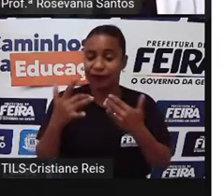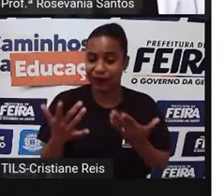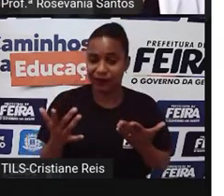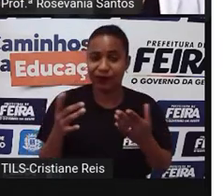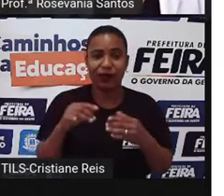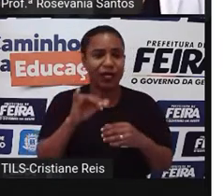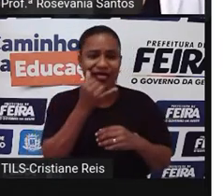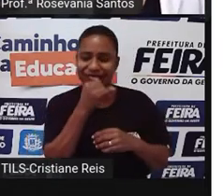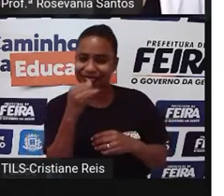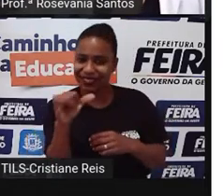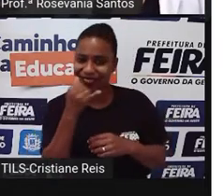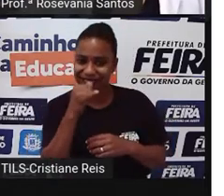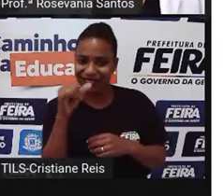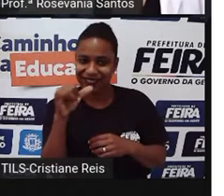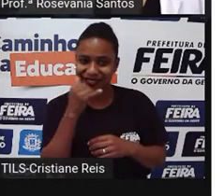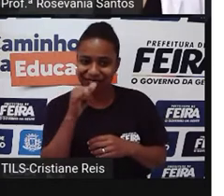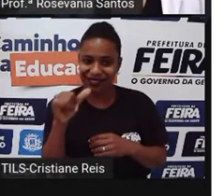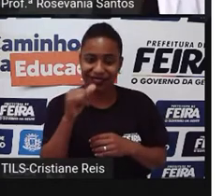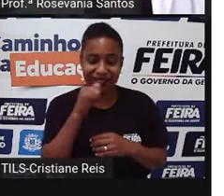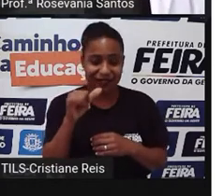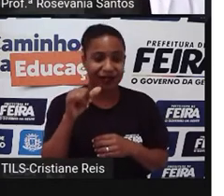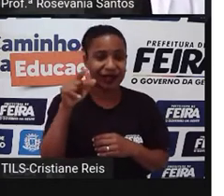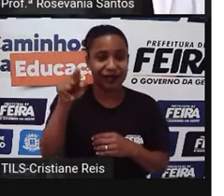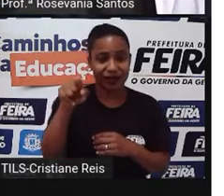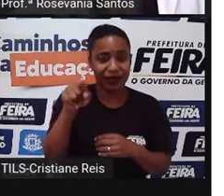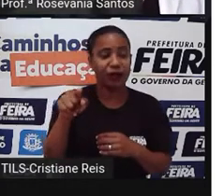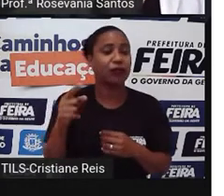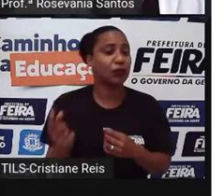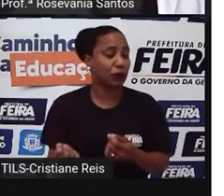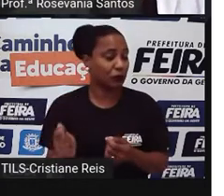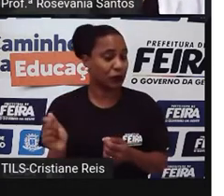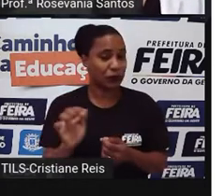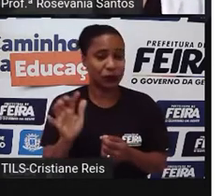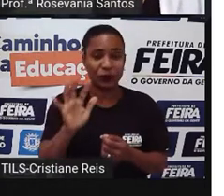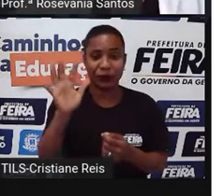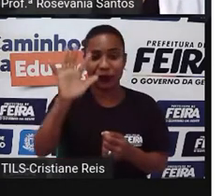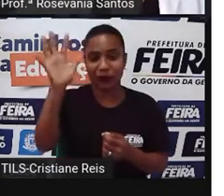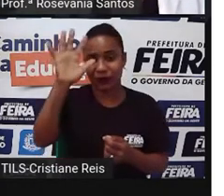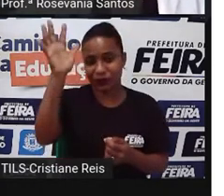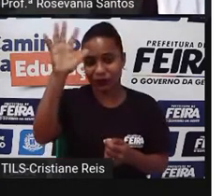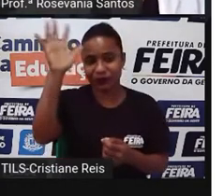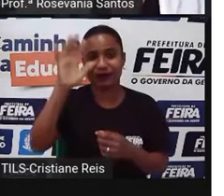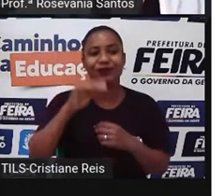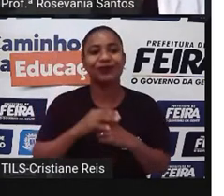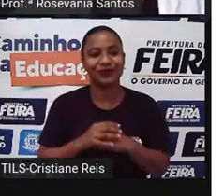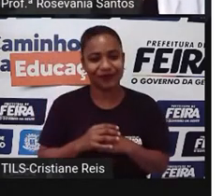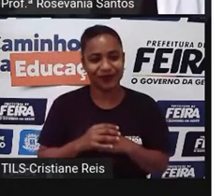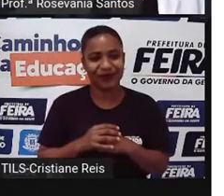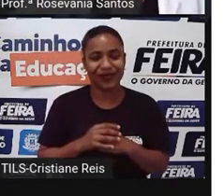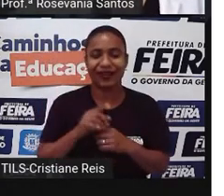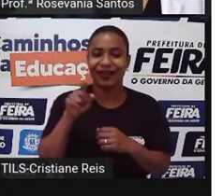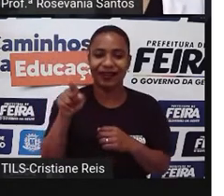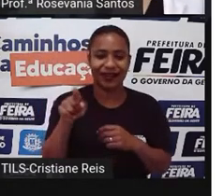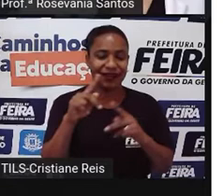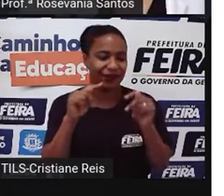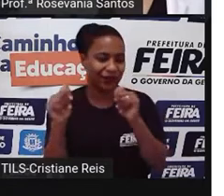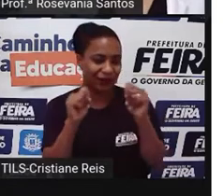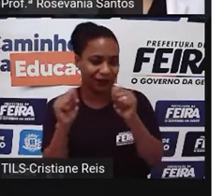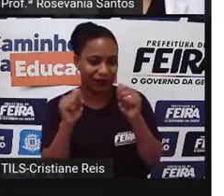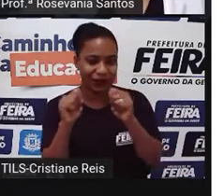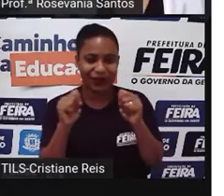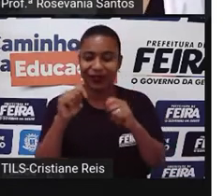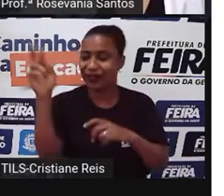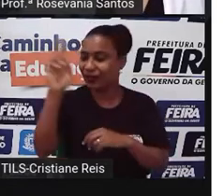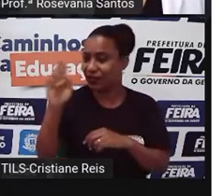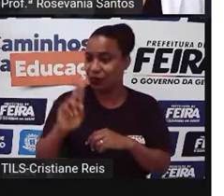energéticos, eles são fatores geopolíticos e acabam mesmo mandando ditando as regras econômicas no mundo que